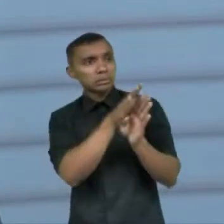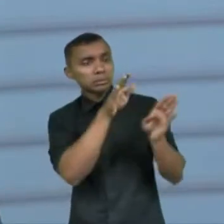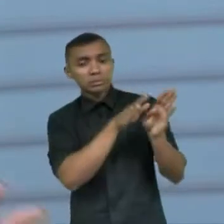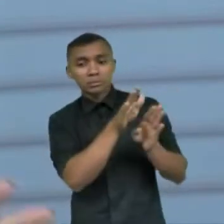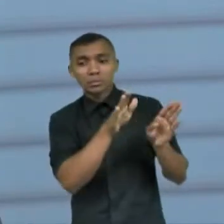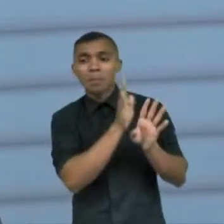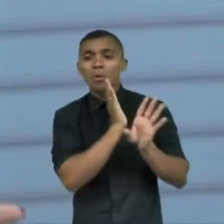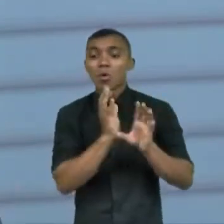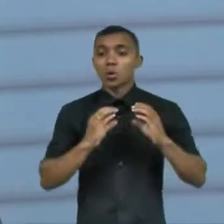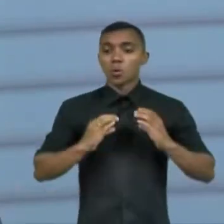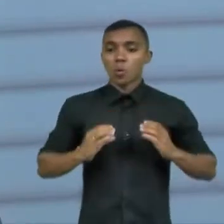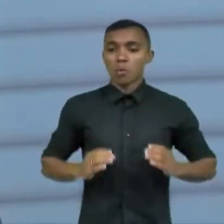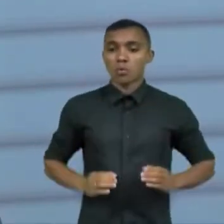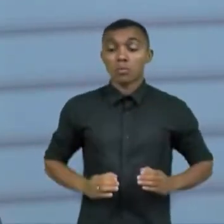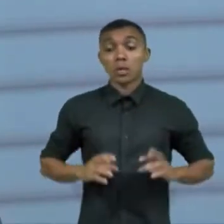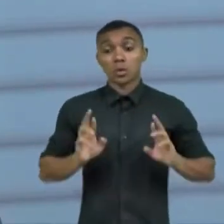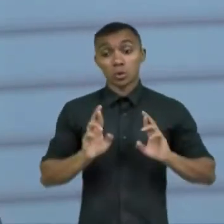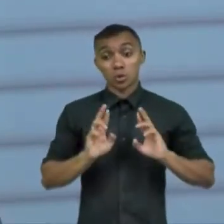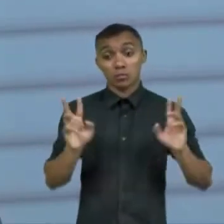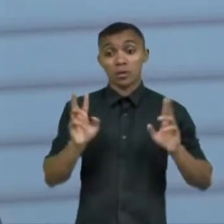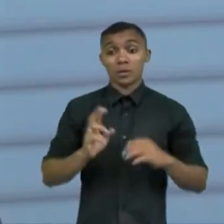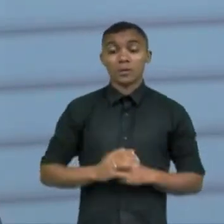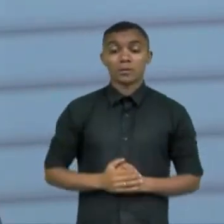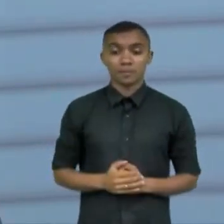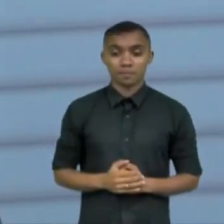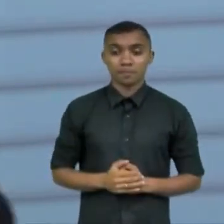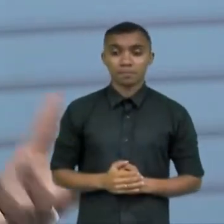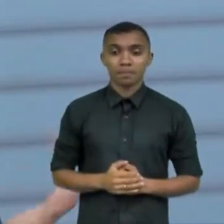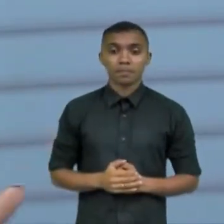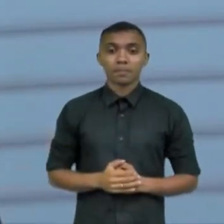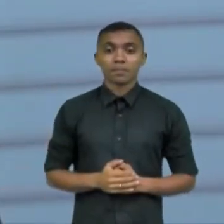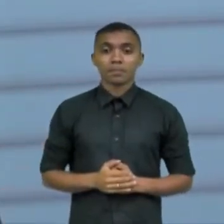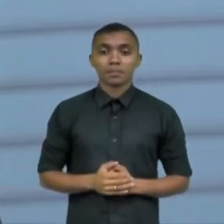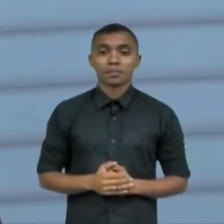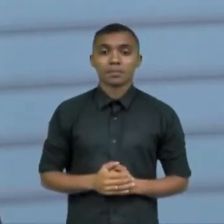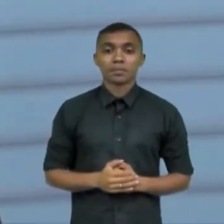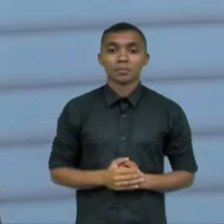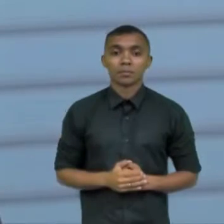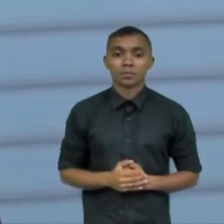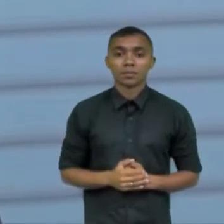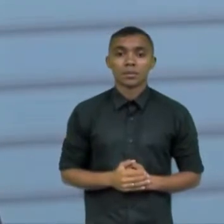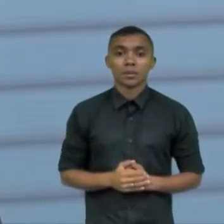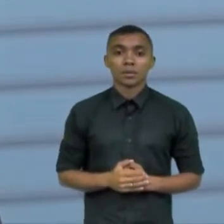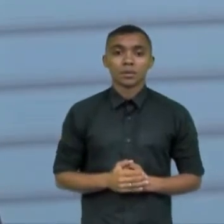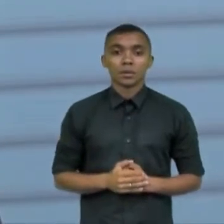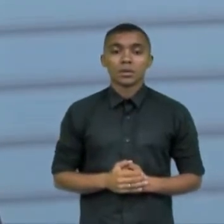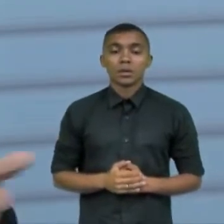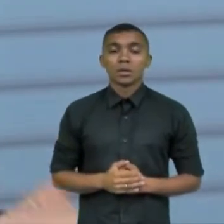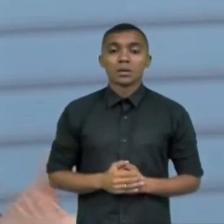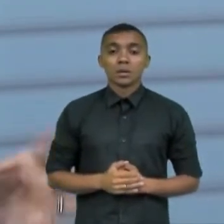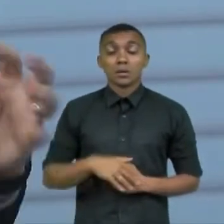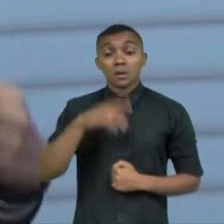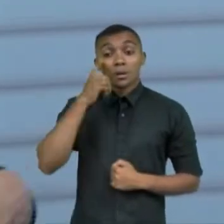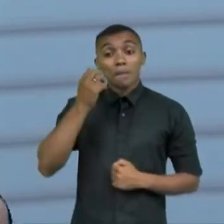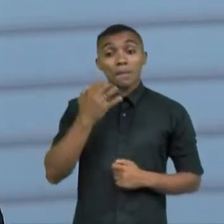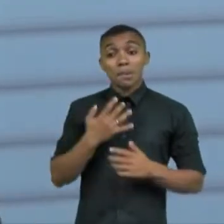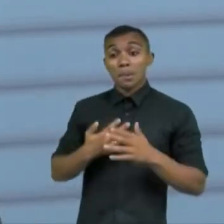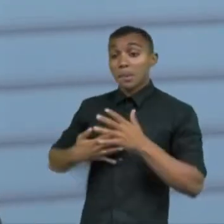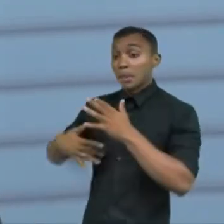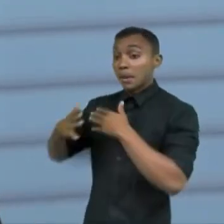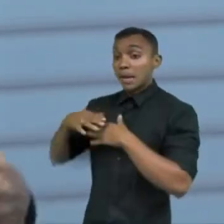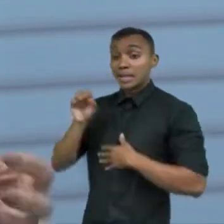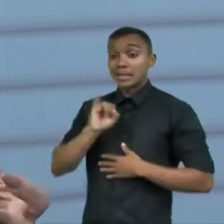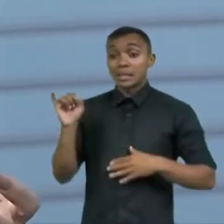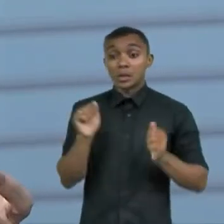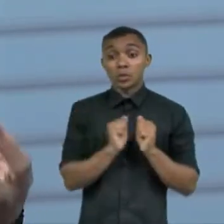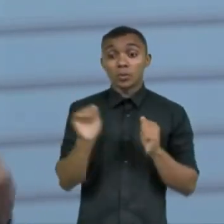comportamento diferente do habitual né voltado para para o autista antes se eu saísse com a minha